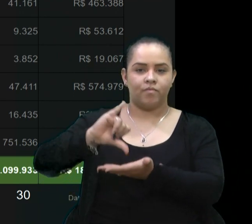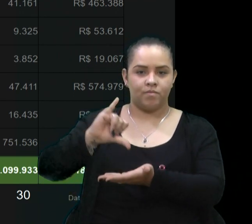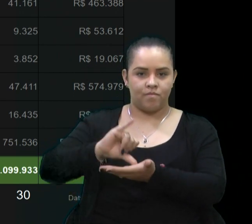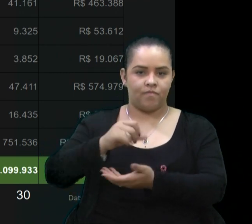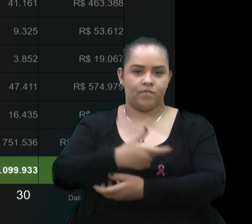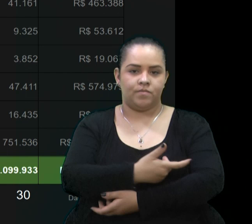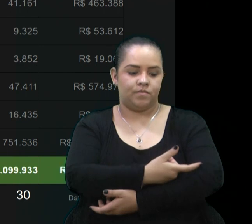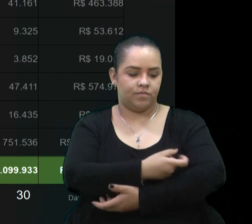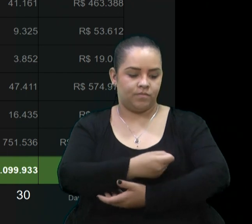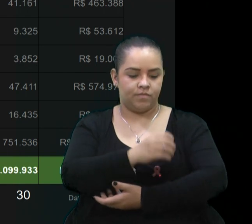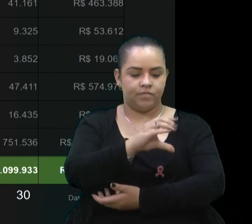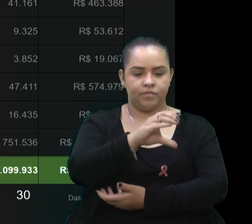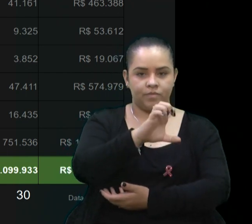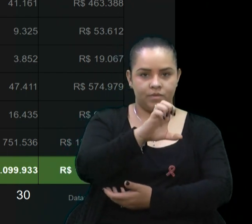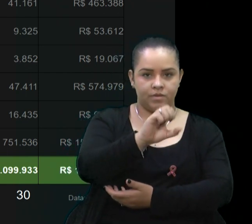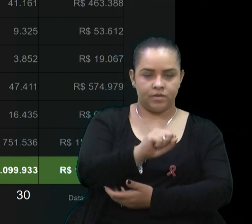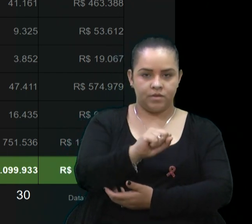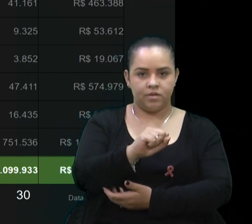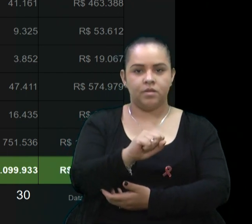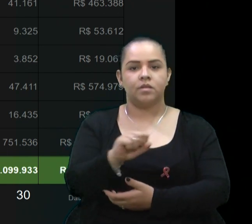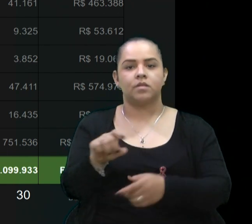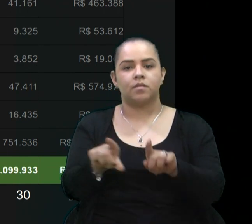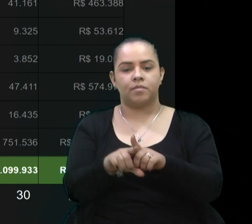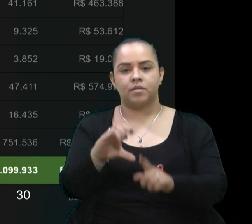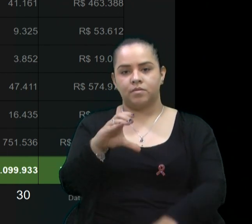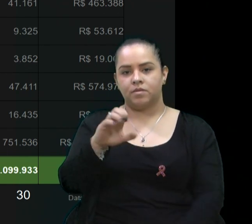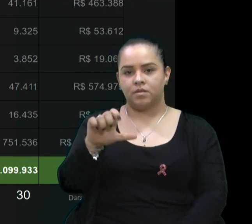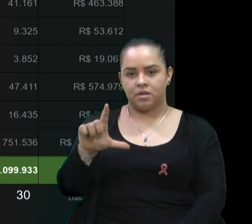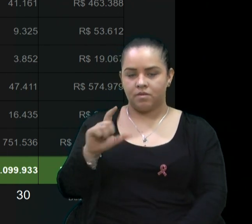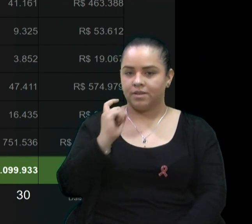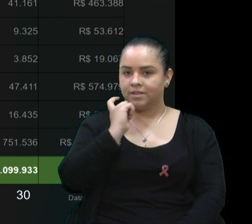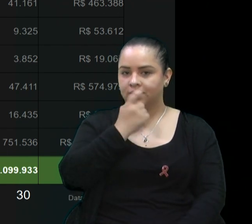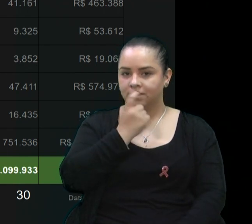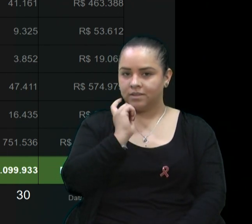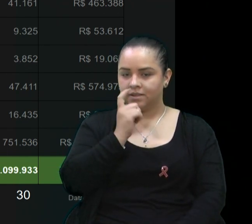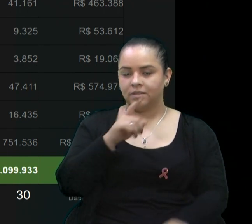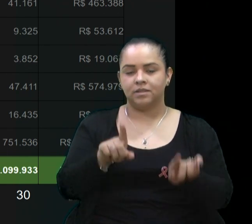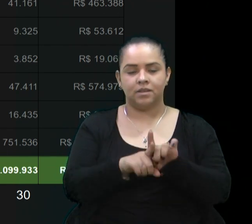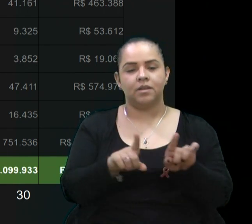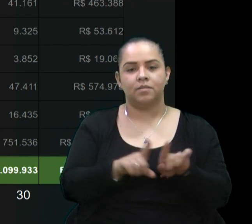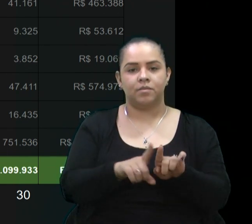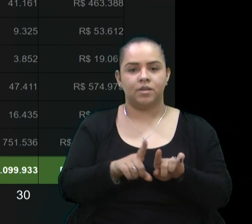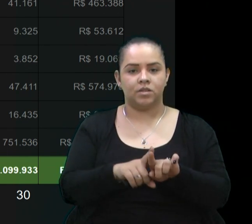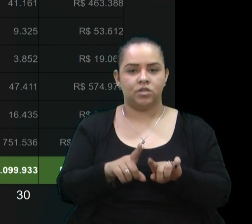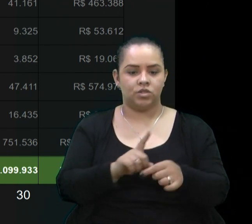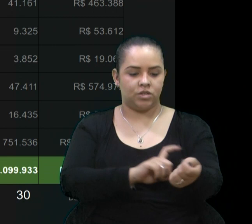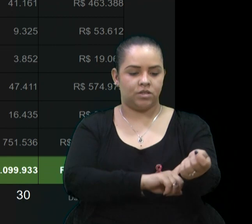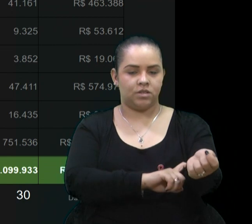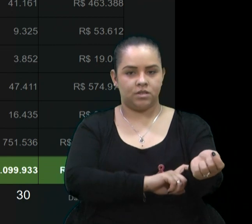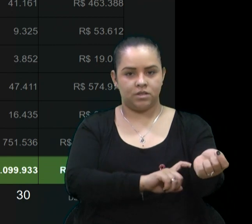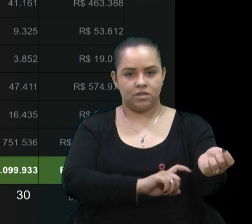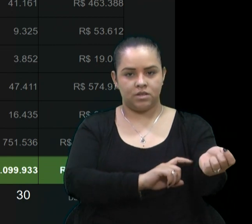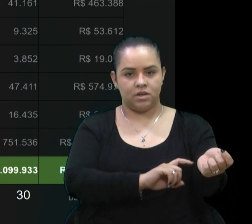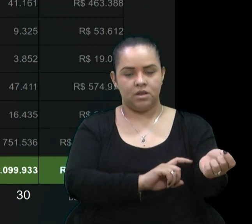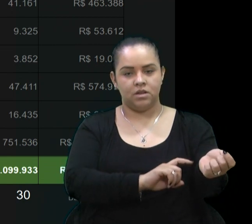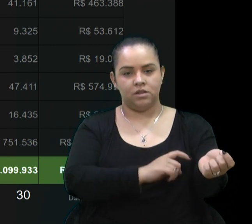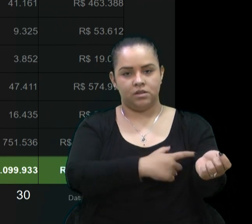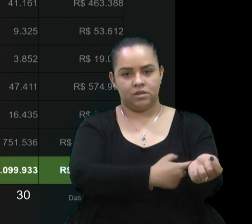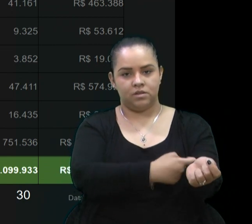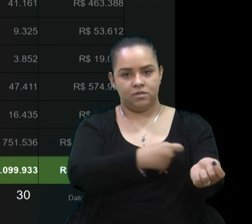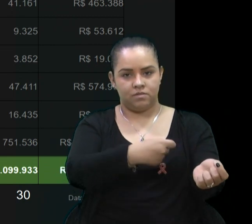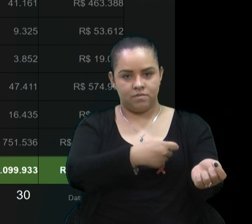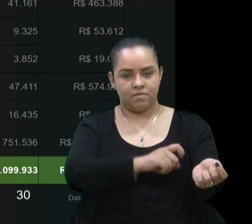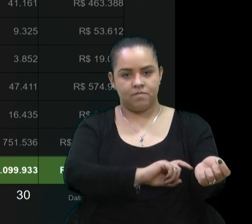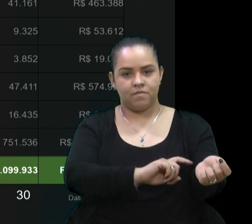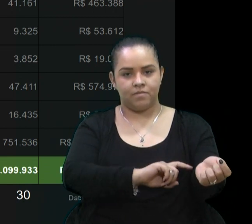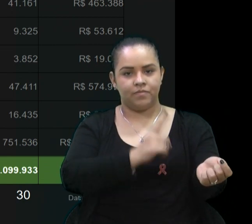Saúde, o CEL, que é o Centro Especializado Odontológico, e o Hemocentro Regional e o Serviço de Infectologia Municipal. E